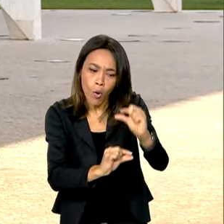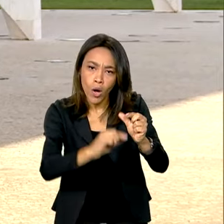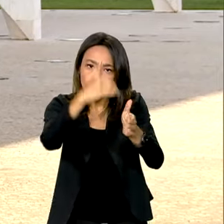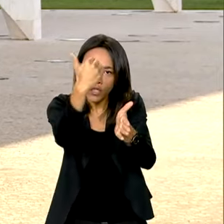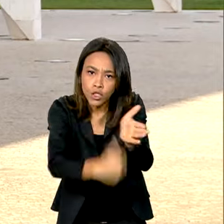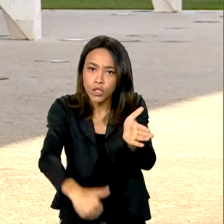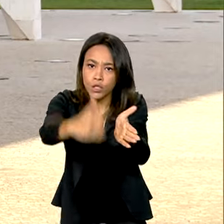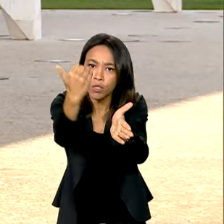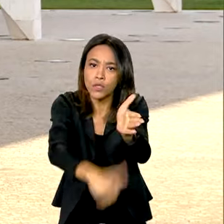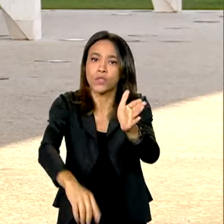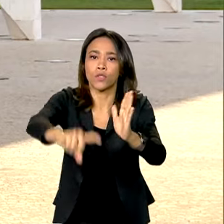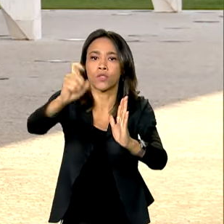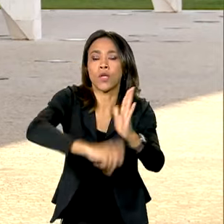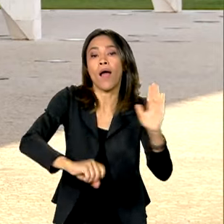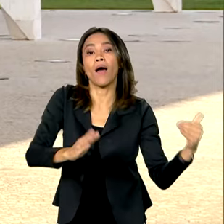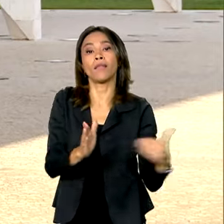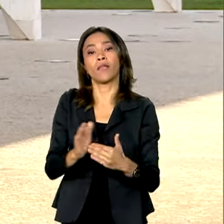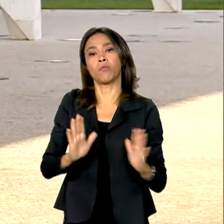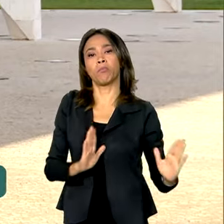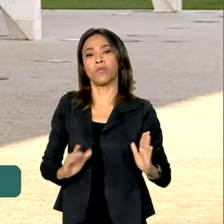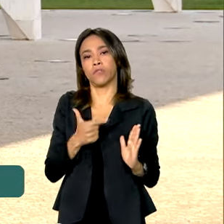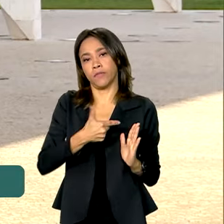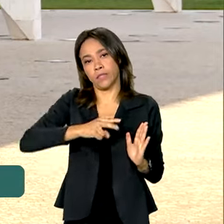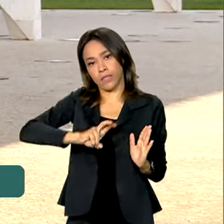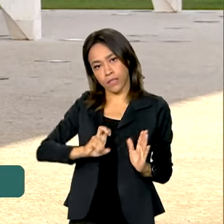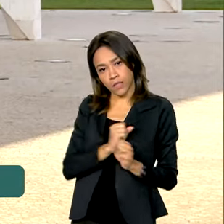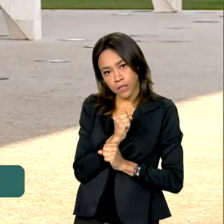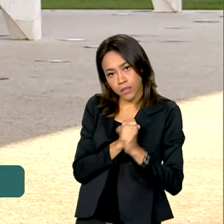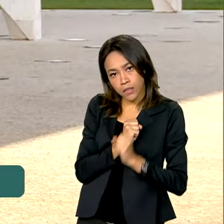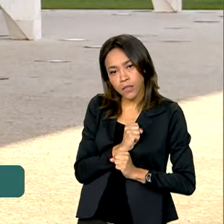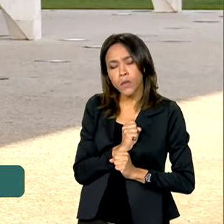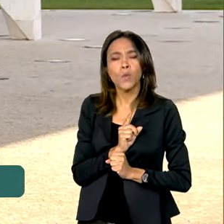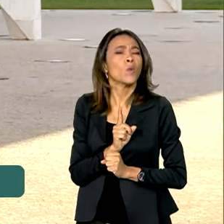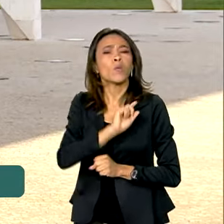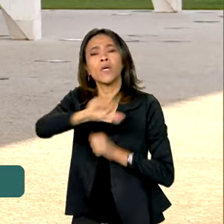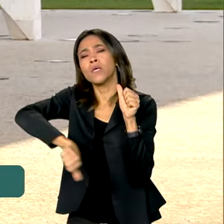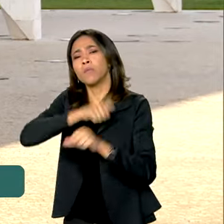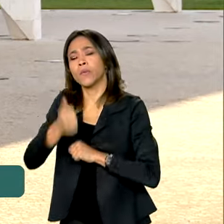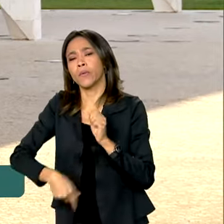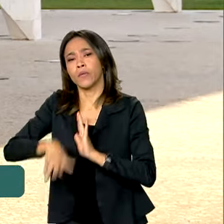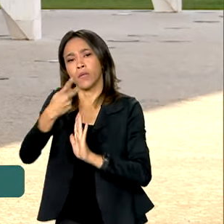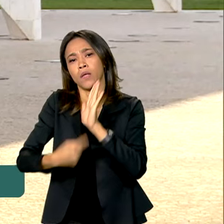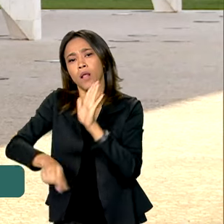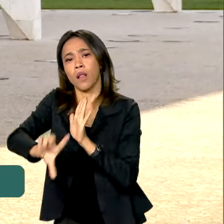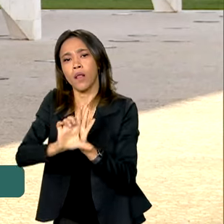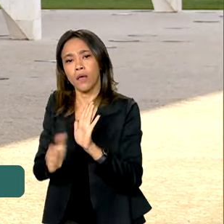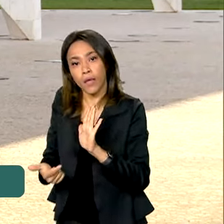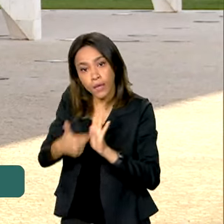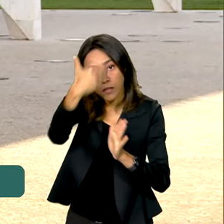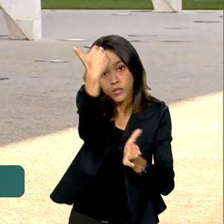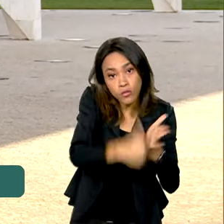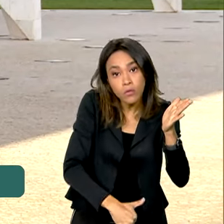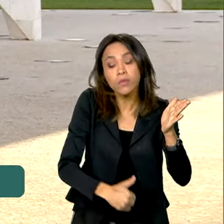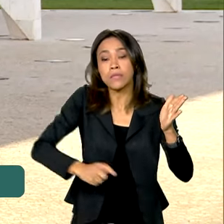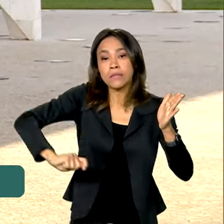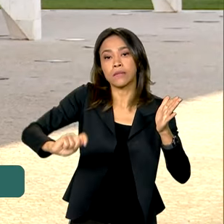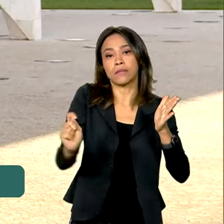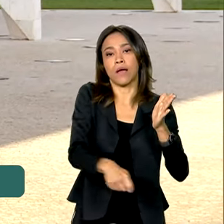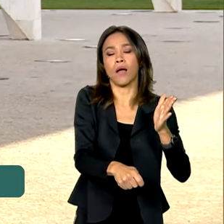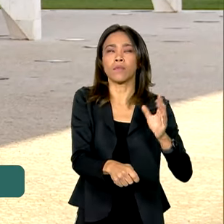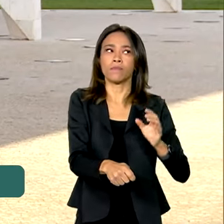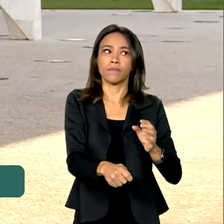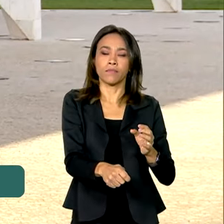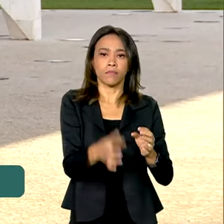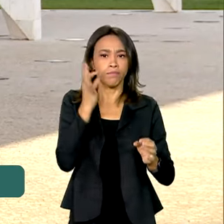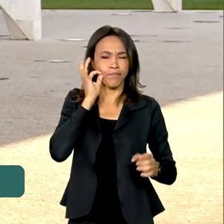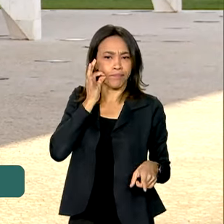impostos em até 25 anos. O que muda com a sanção desse projeto de lei é que esse abatimento vai poder ser feito de forma